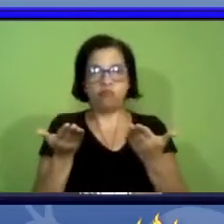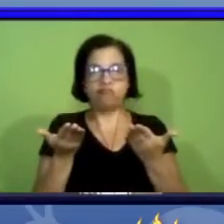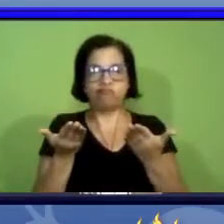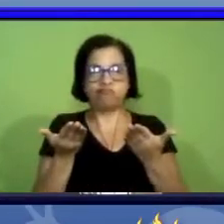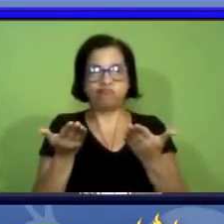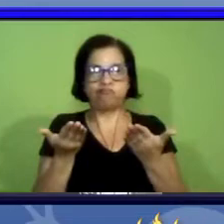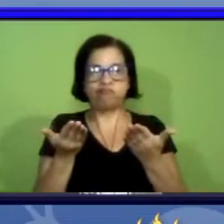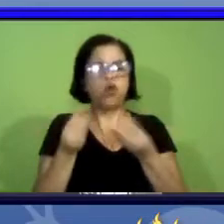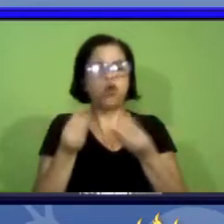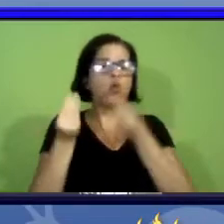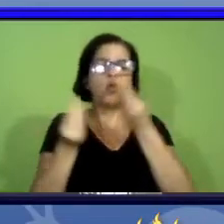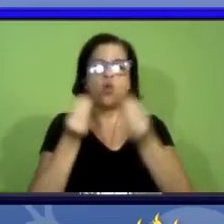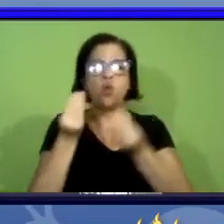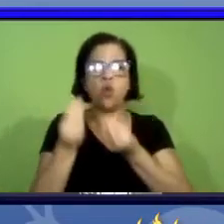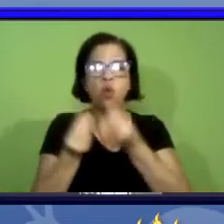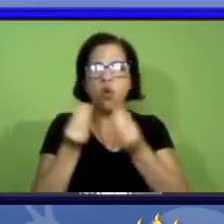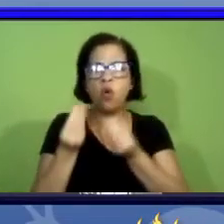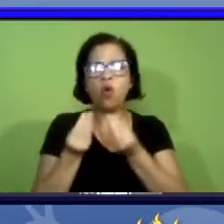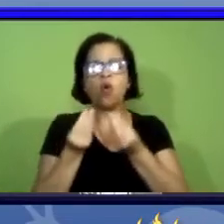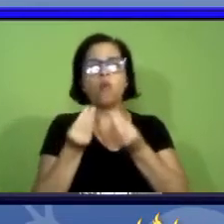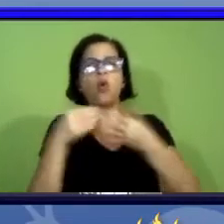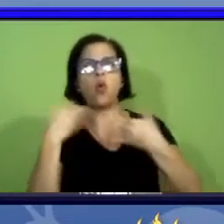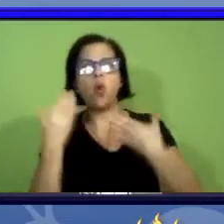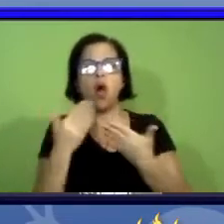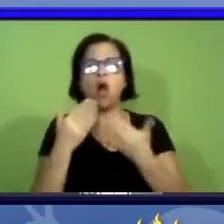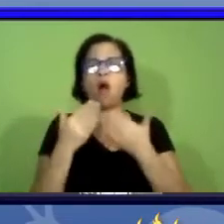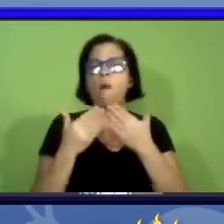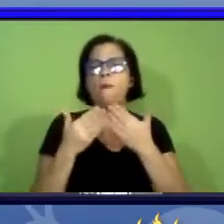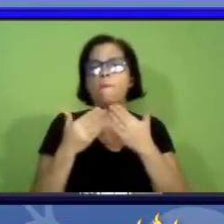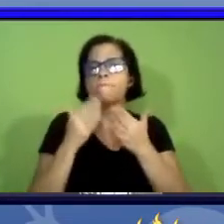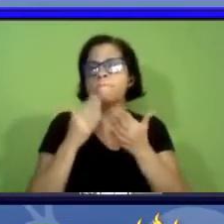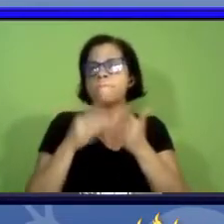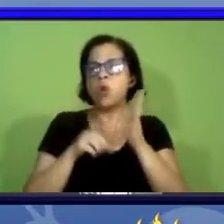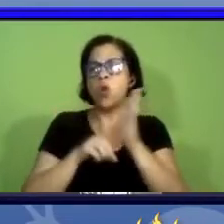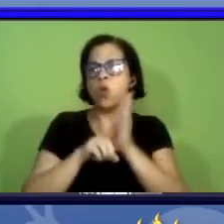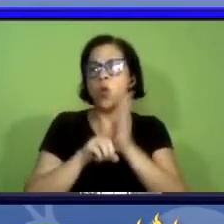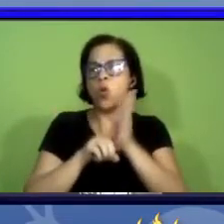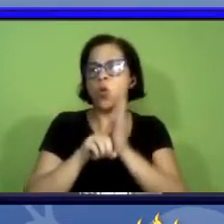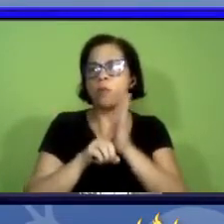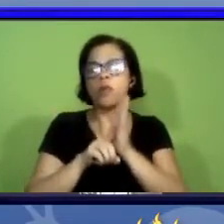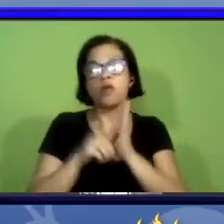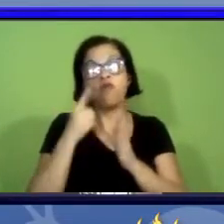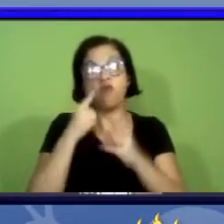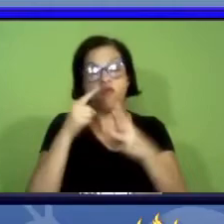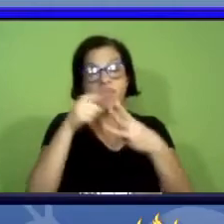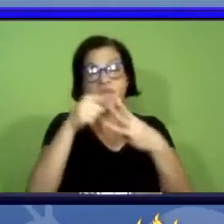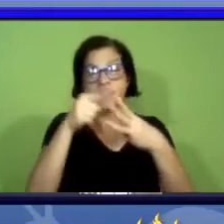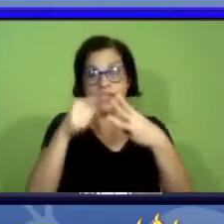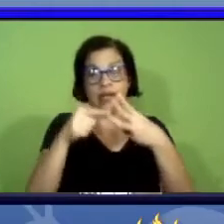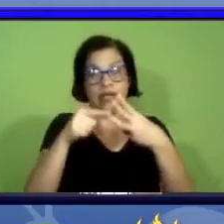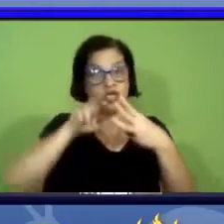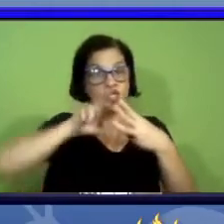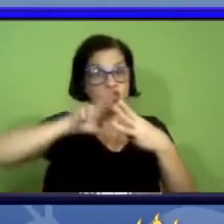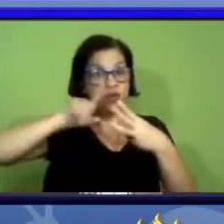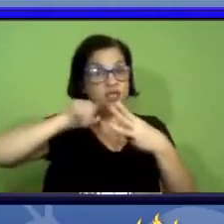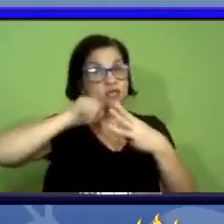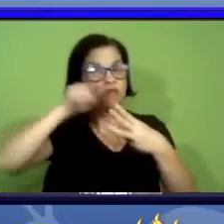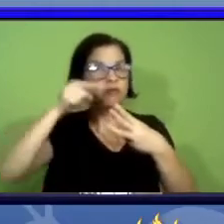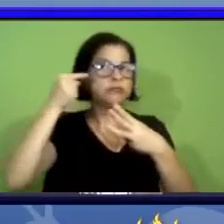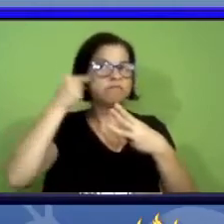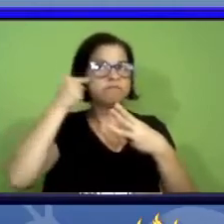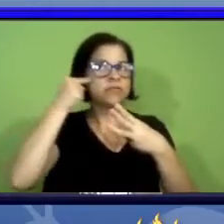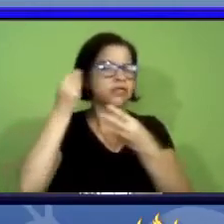como que é quais foram os projetos aprovados eu vou procurar buscar três de grupos diferentes só para vocês